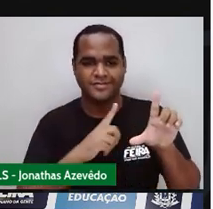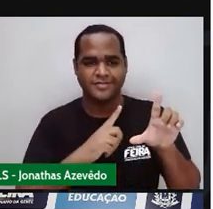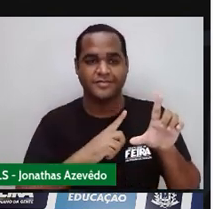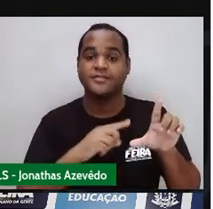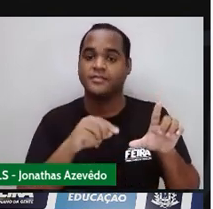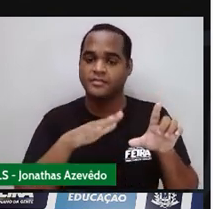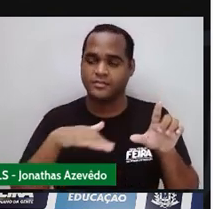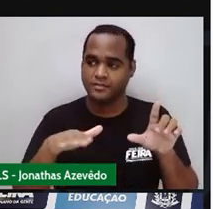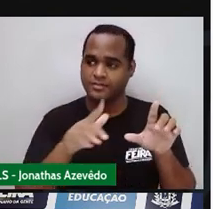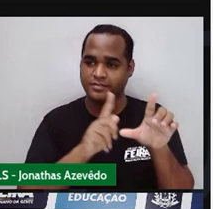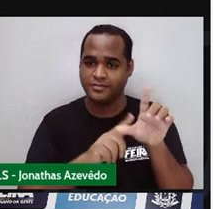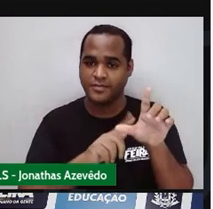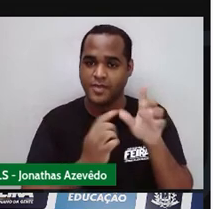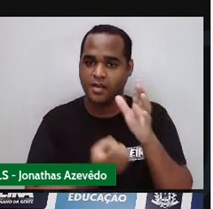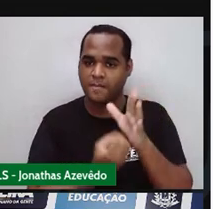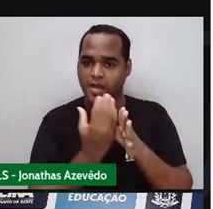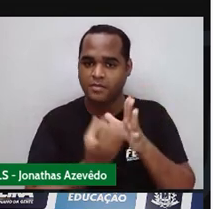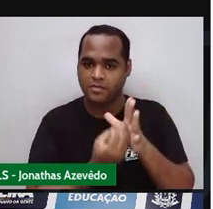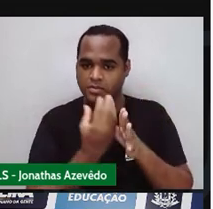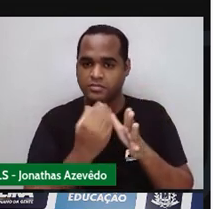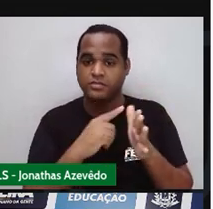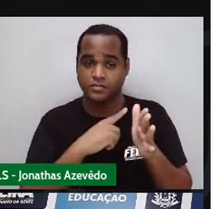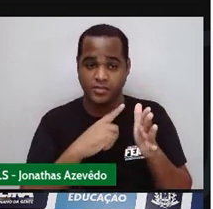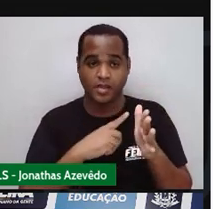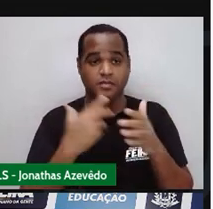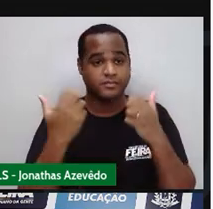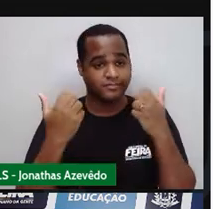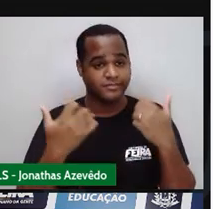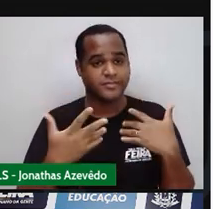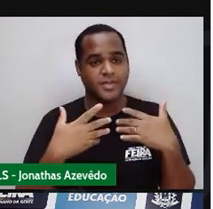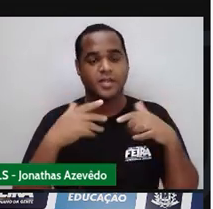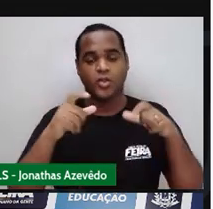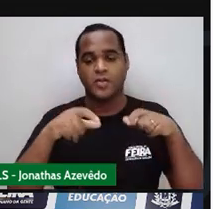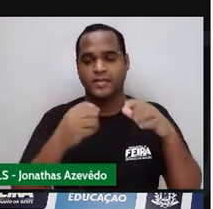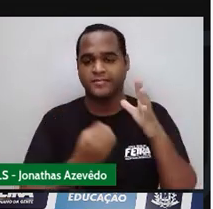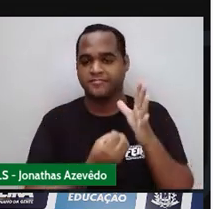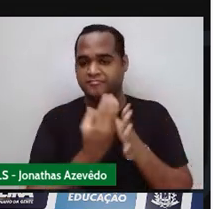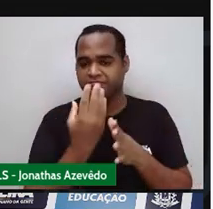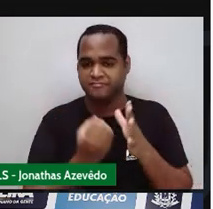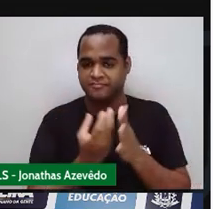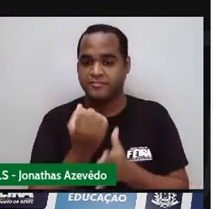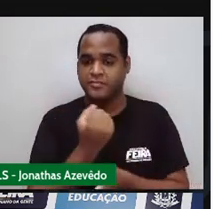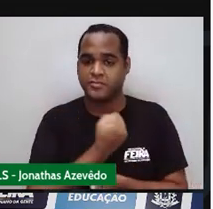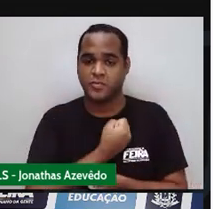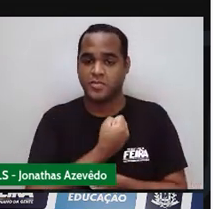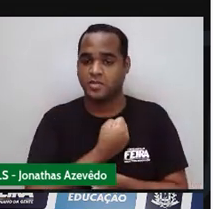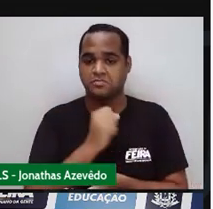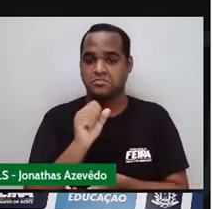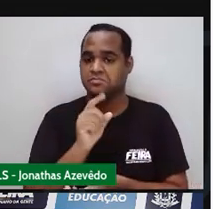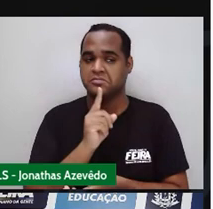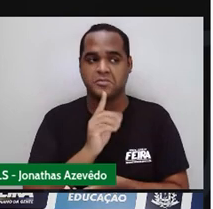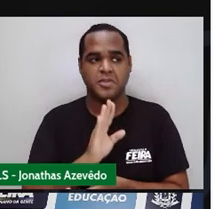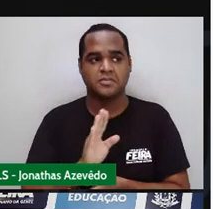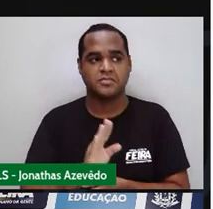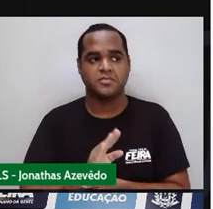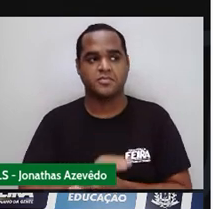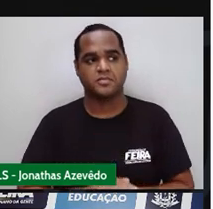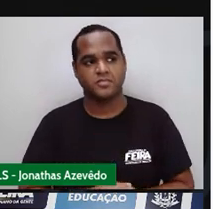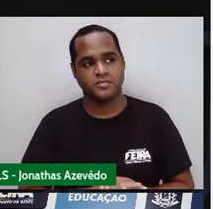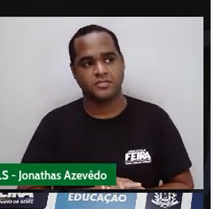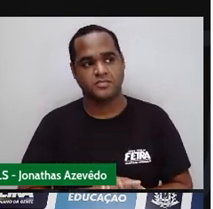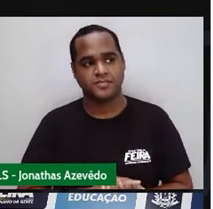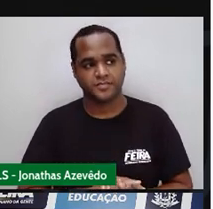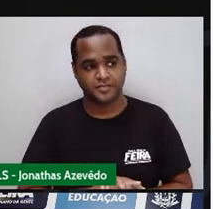letras Vão surgir Para ficar No lugar De números Que a gente Não conhece Tá?